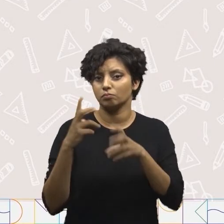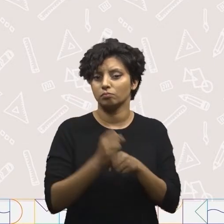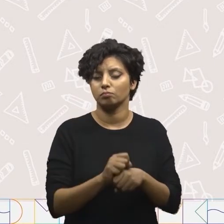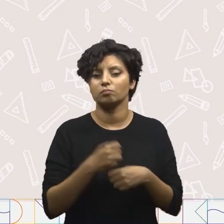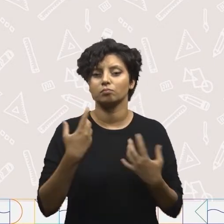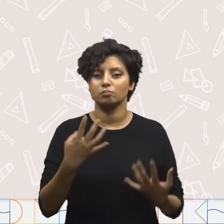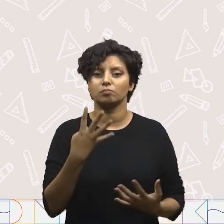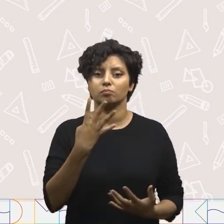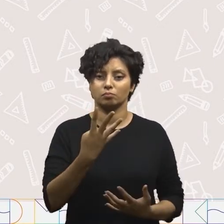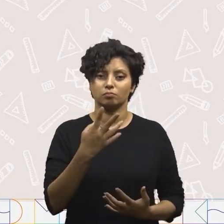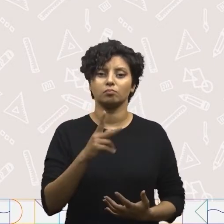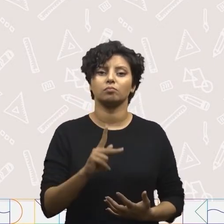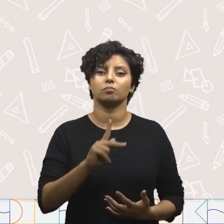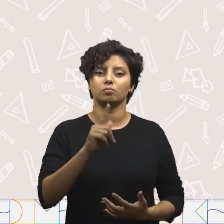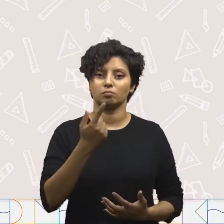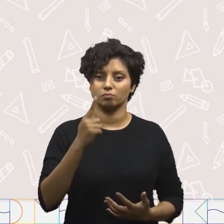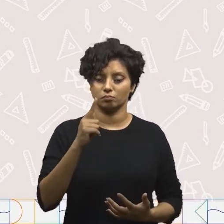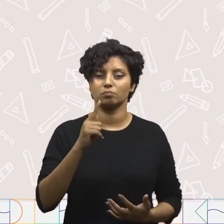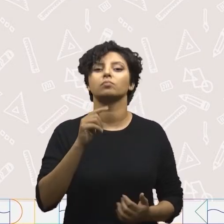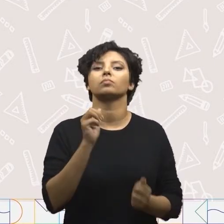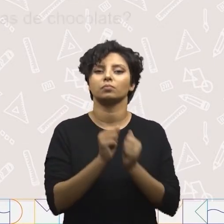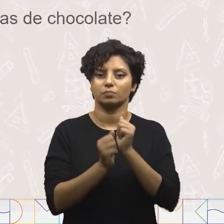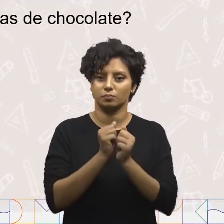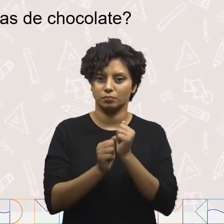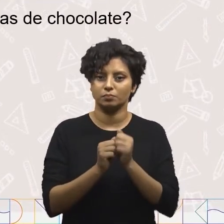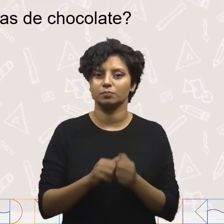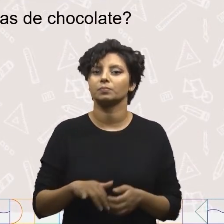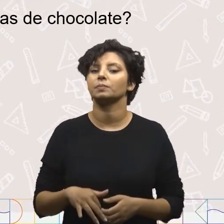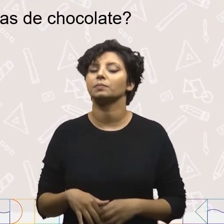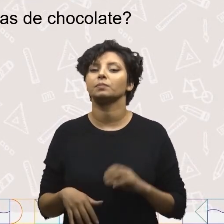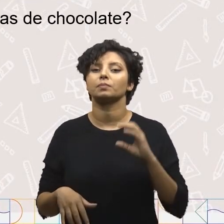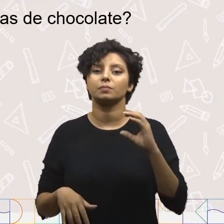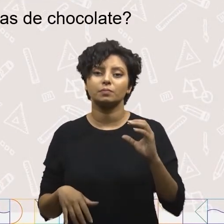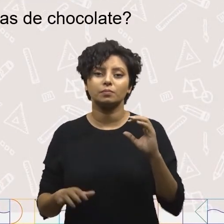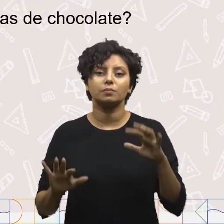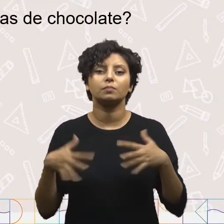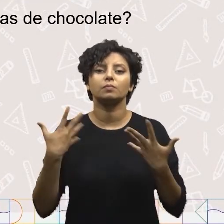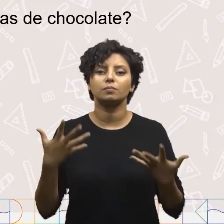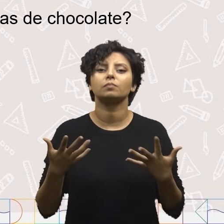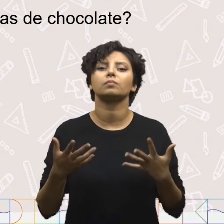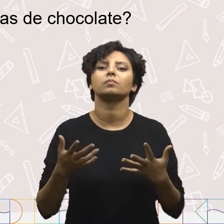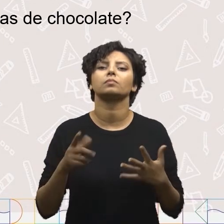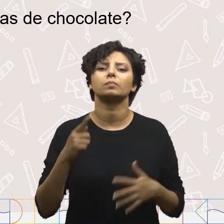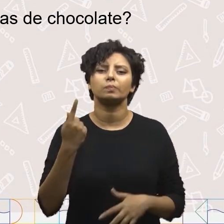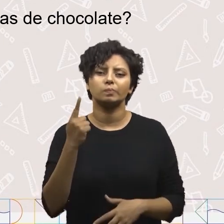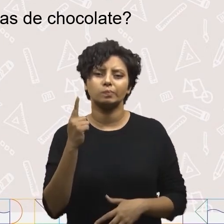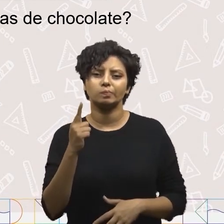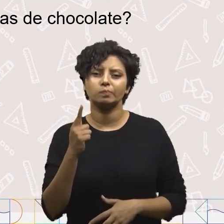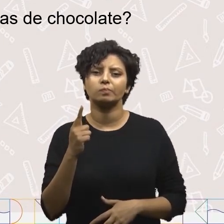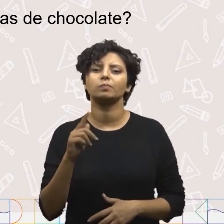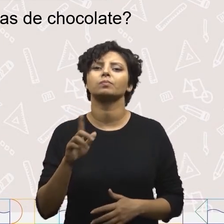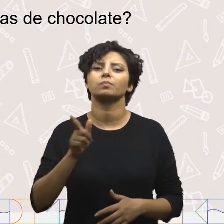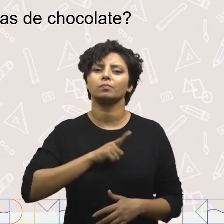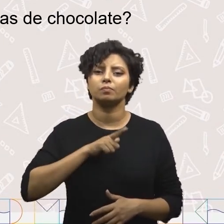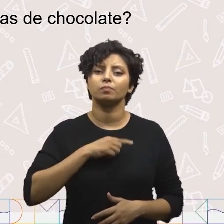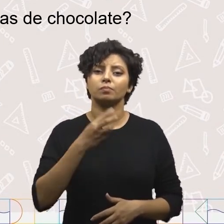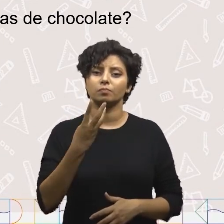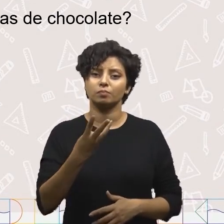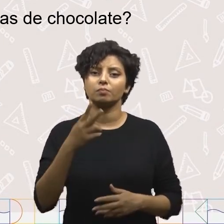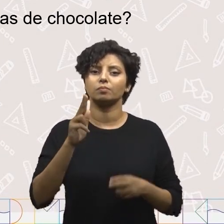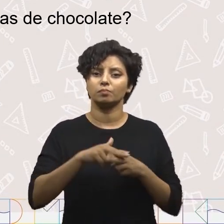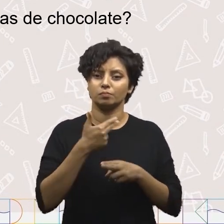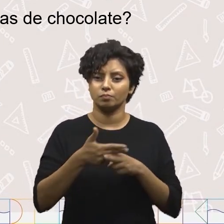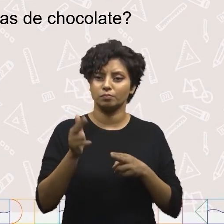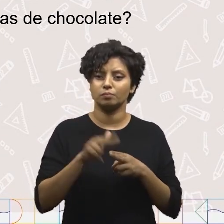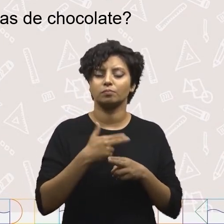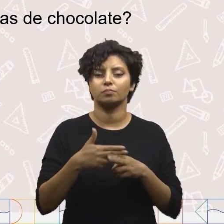dar quatro quilos de arroz. Letra C. Quantos gramas há em três barras de